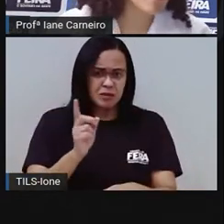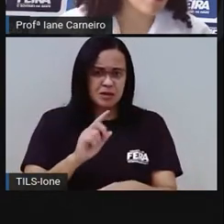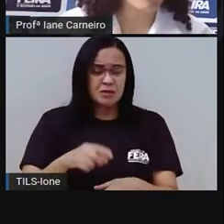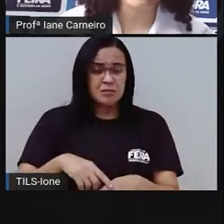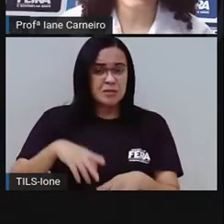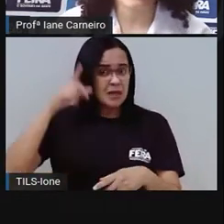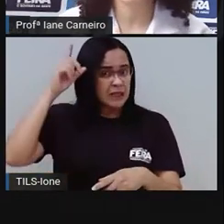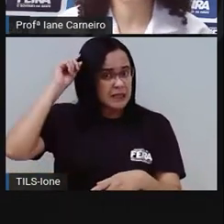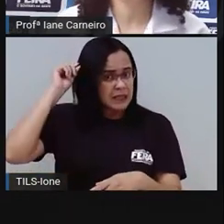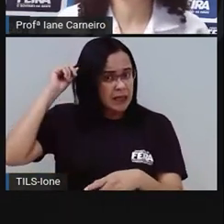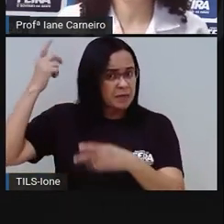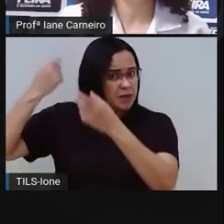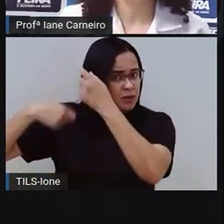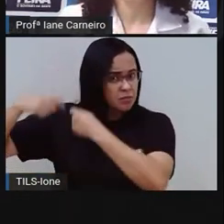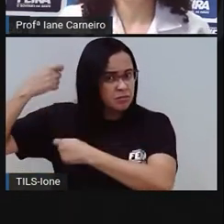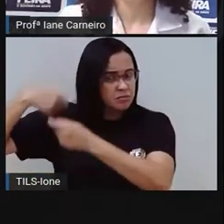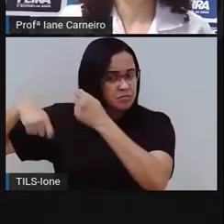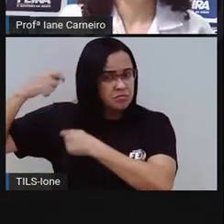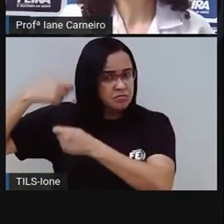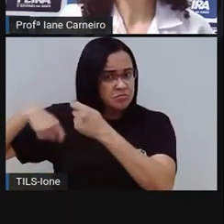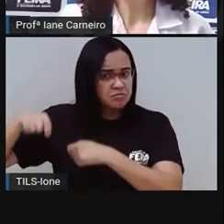peia. O que será, gente, que é?